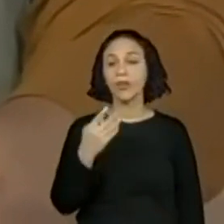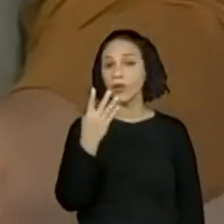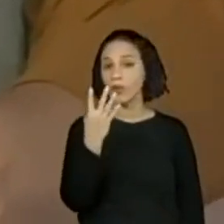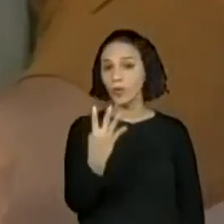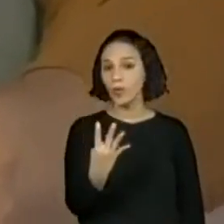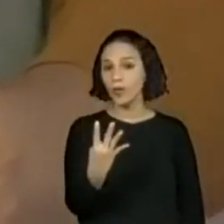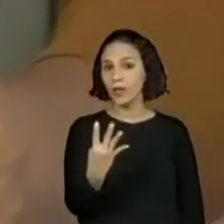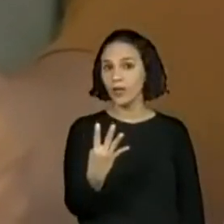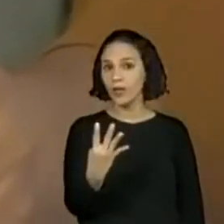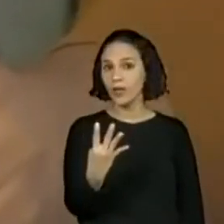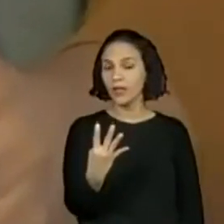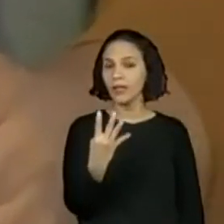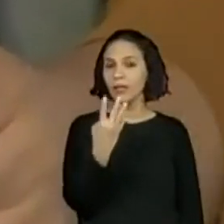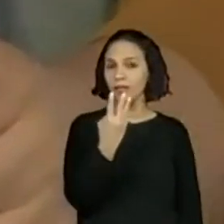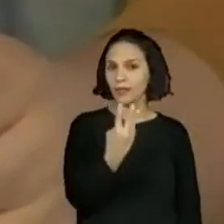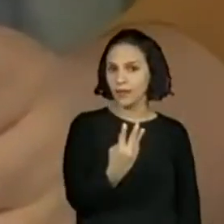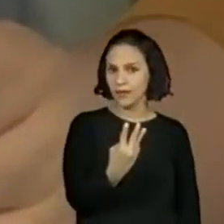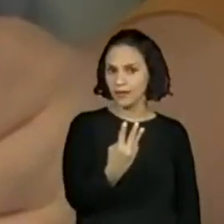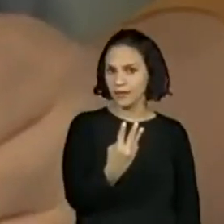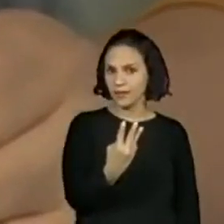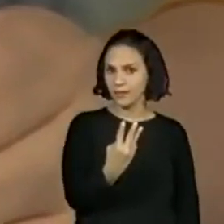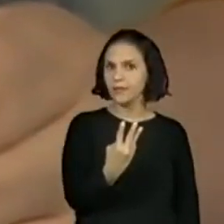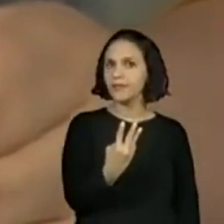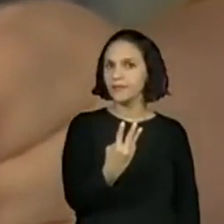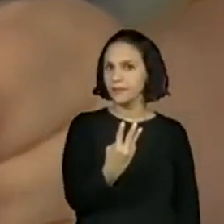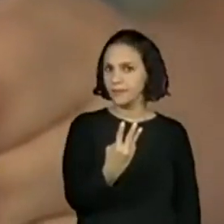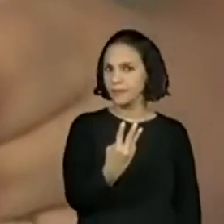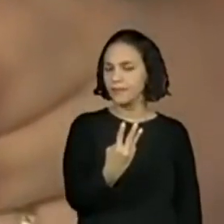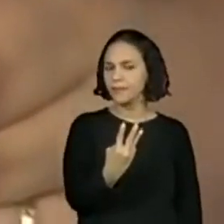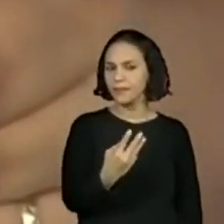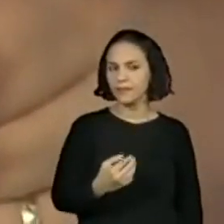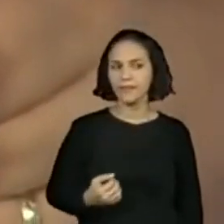33 com 43.